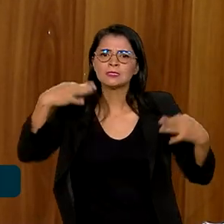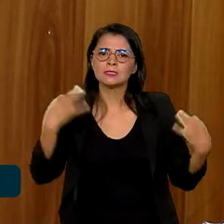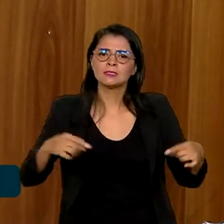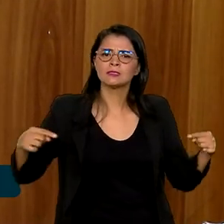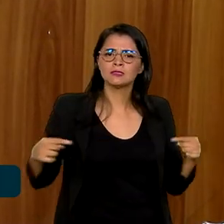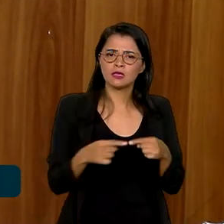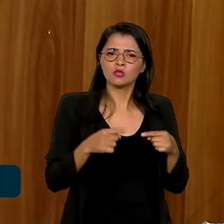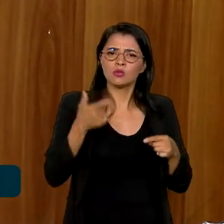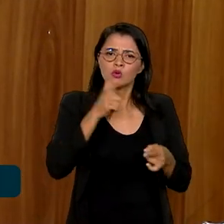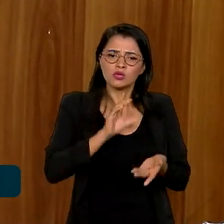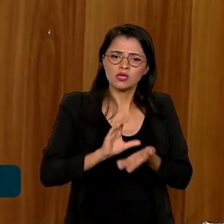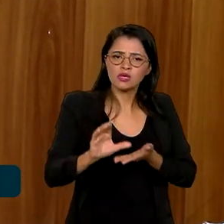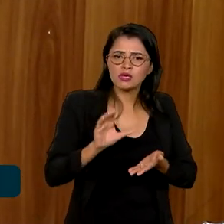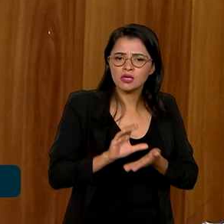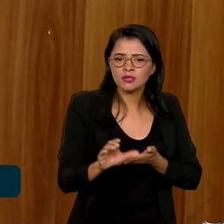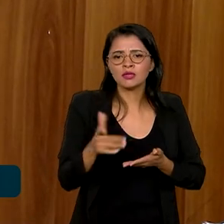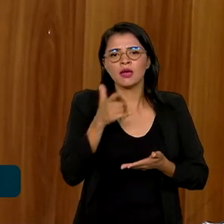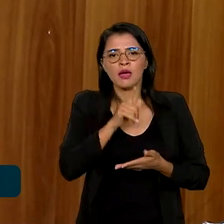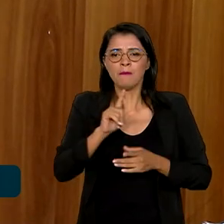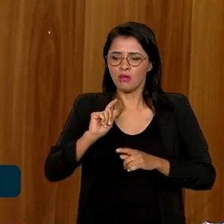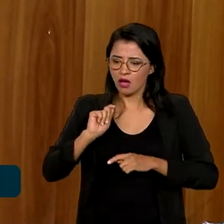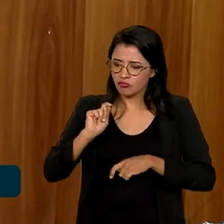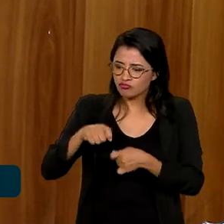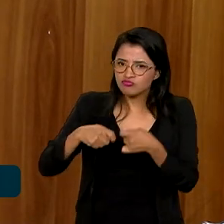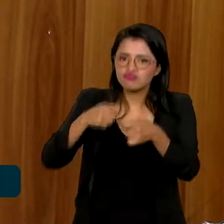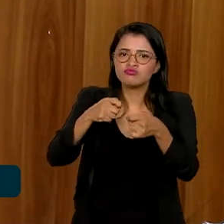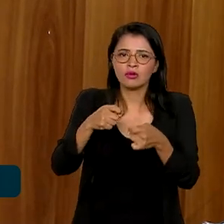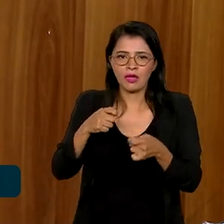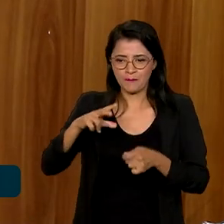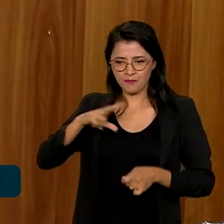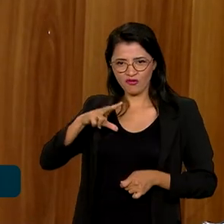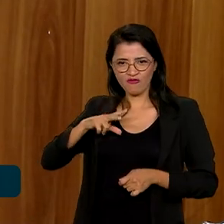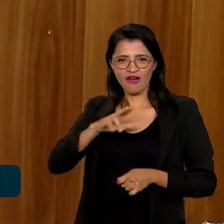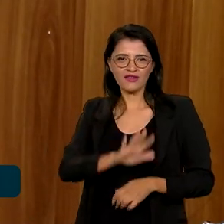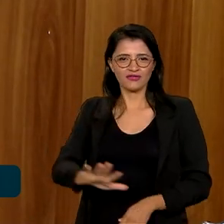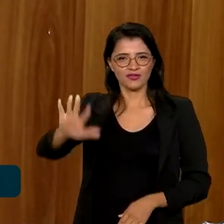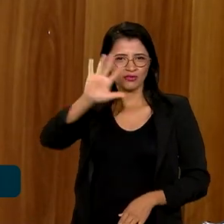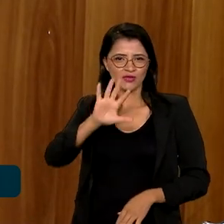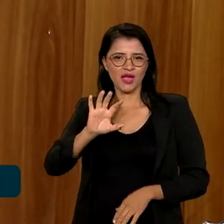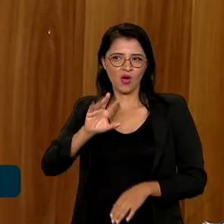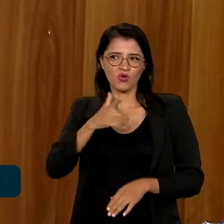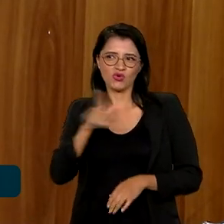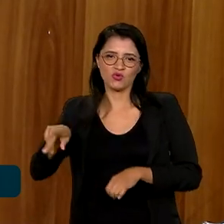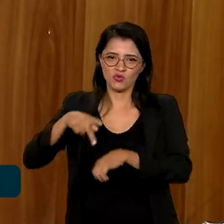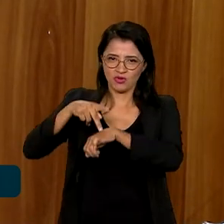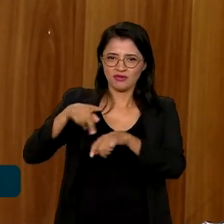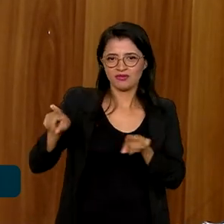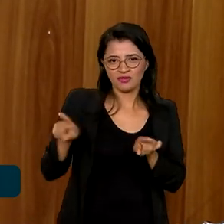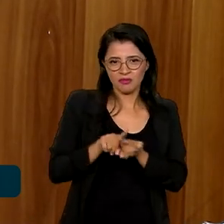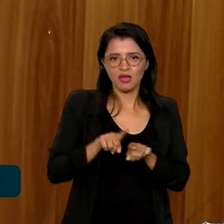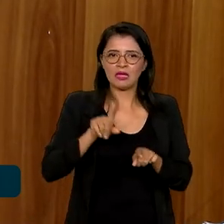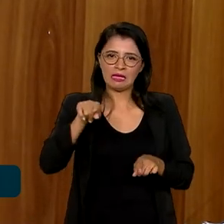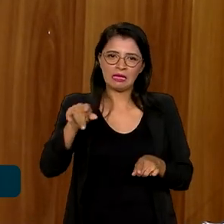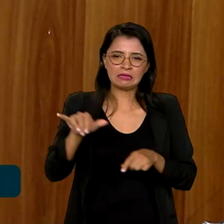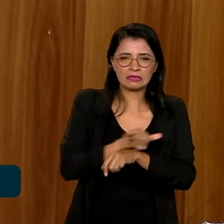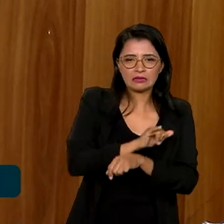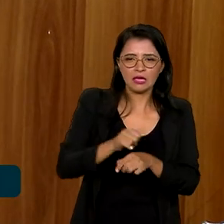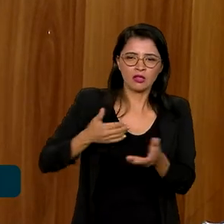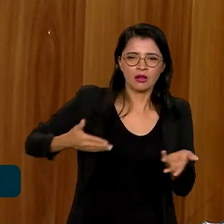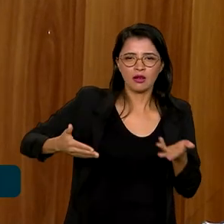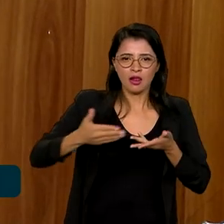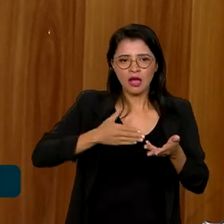investimentos ocorram, para a atração do capital privado, nacional e estrangeiro, porque os mecanismos de compartilhamento de